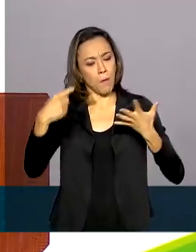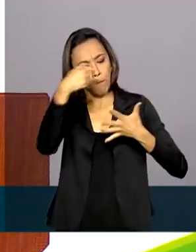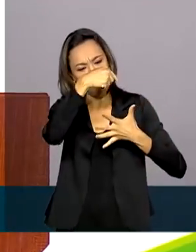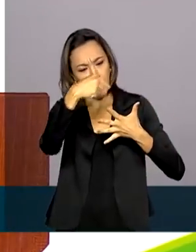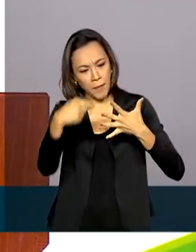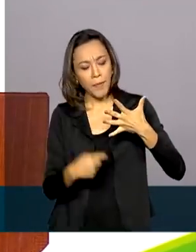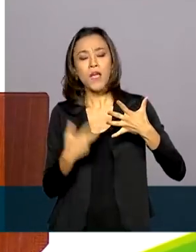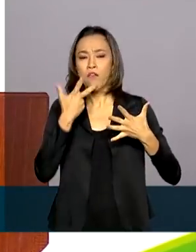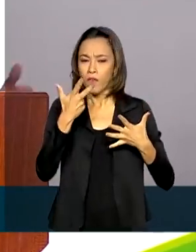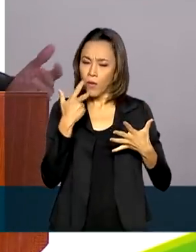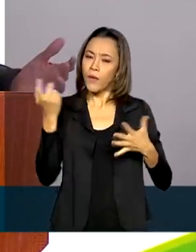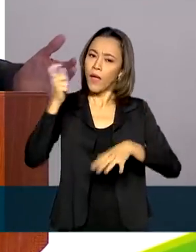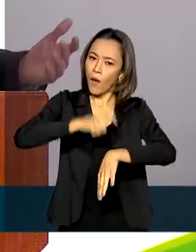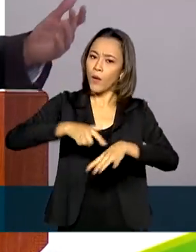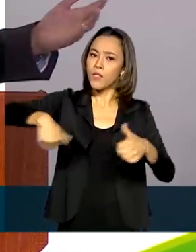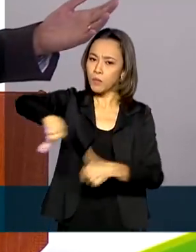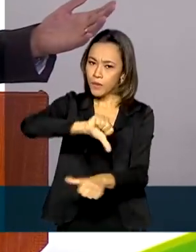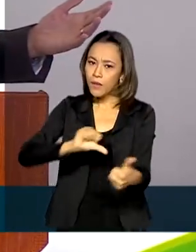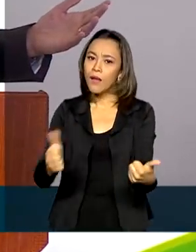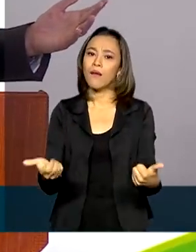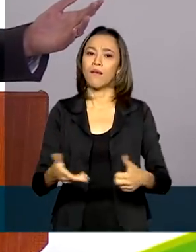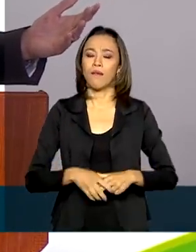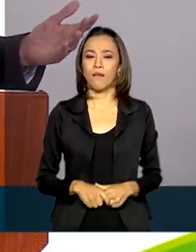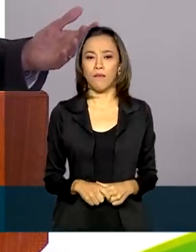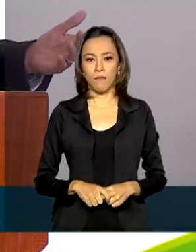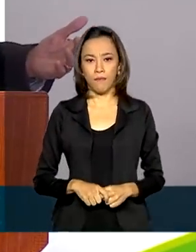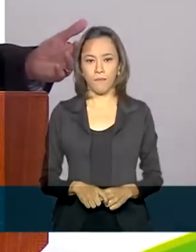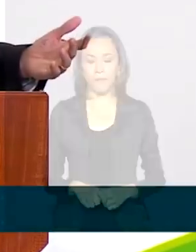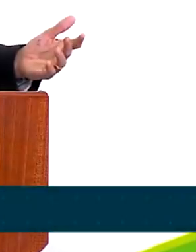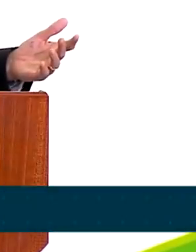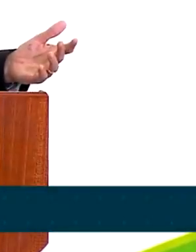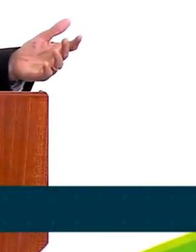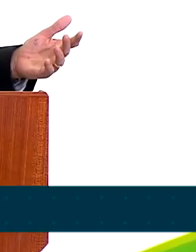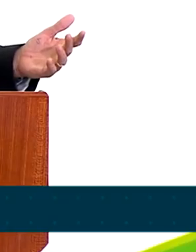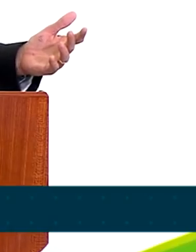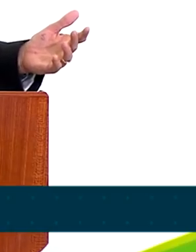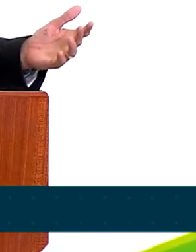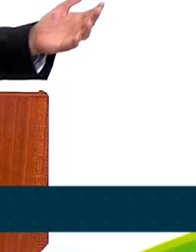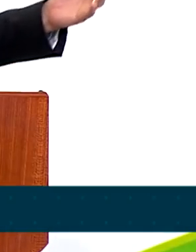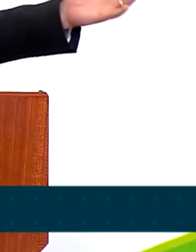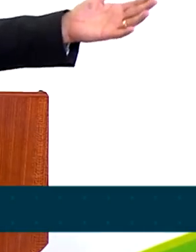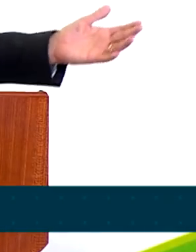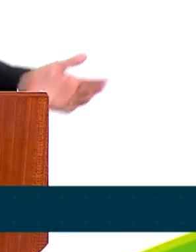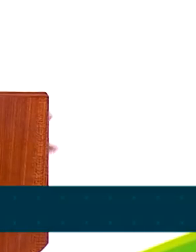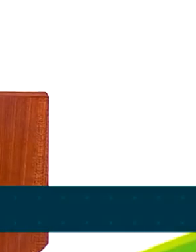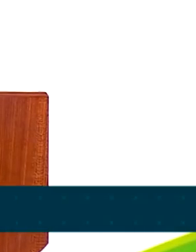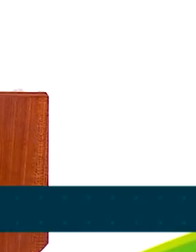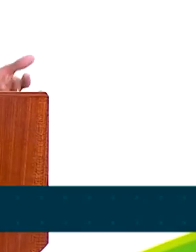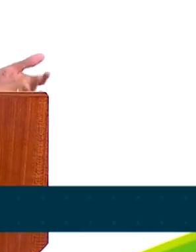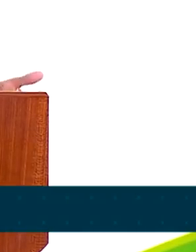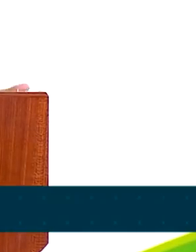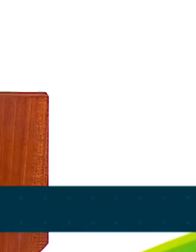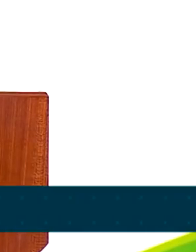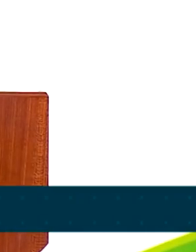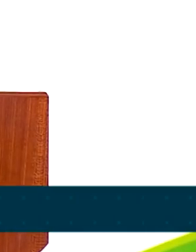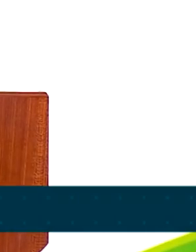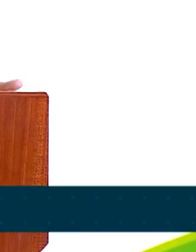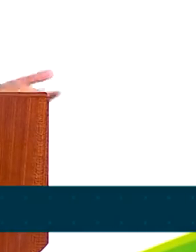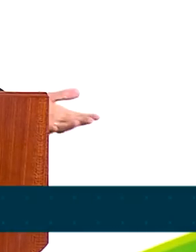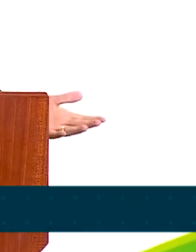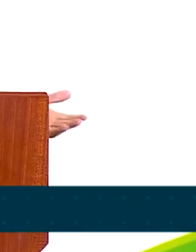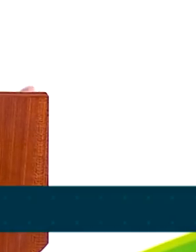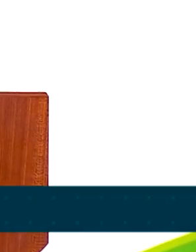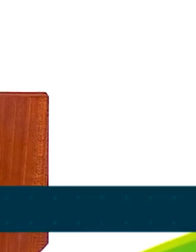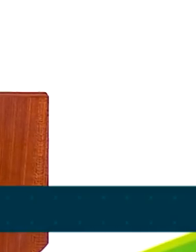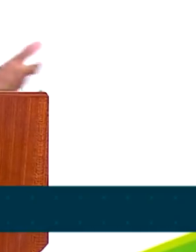afirmou que é hora de mudar. Eu fico preocupado com o pessoal do turismo, empreendedores, da forma